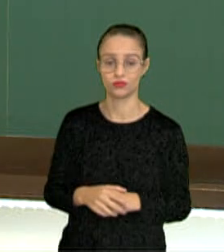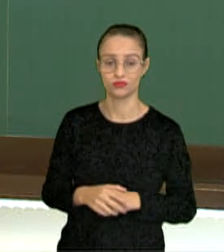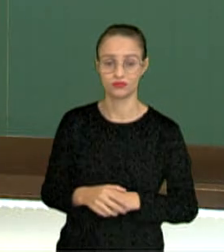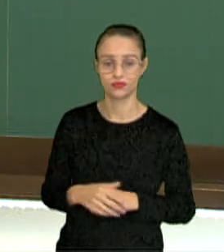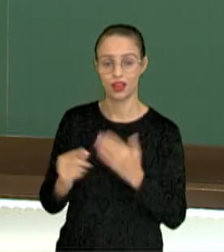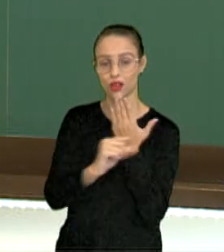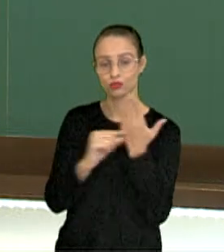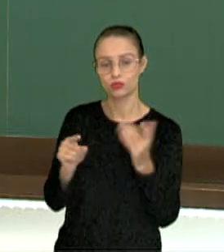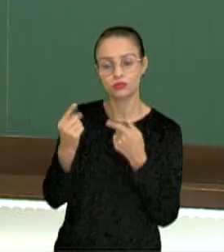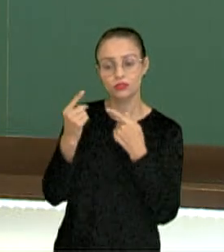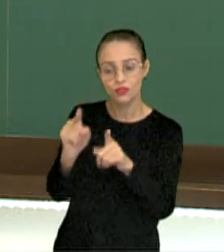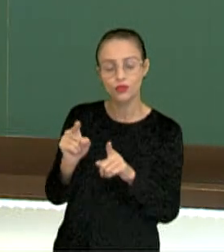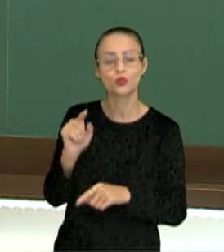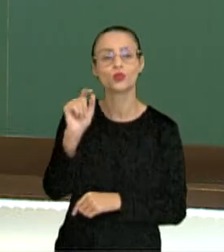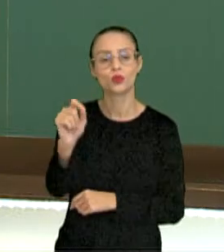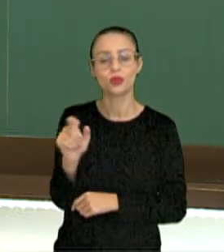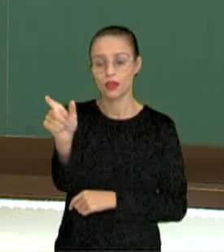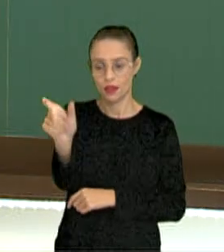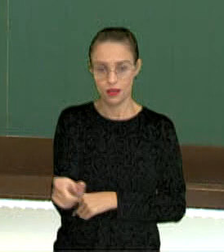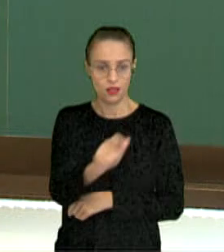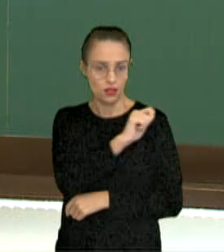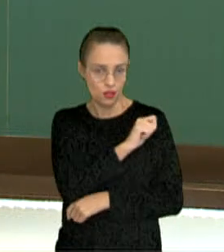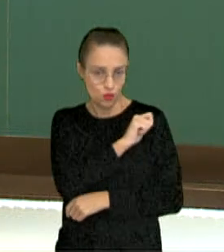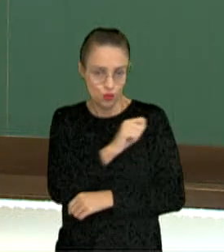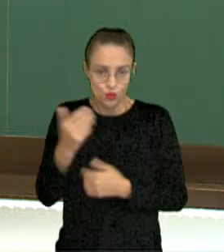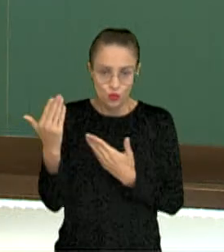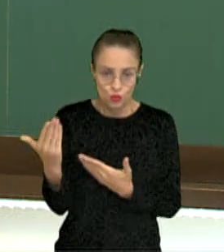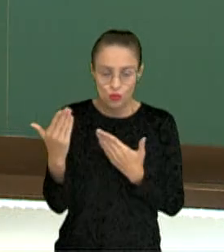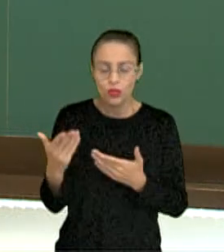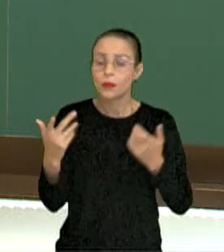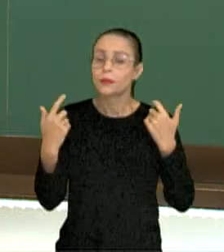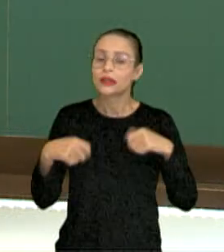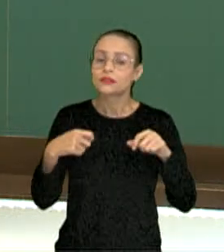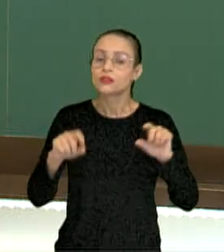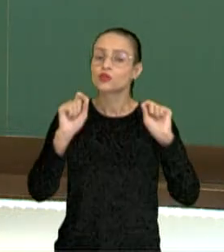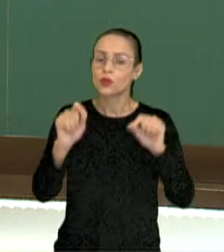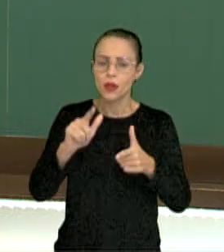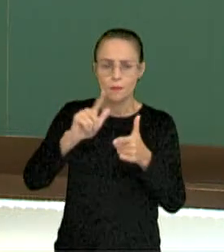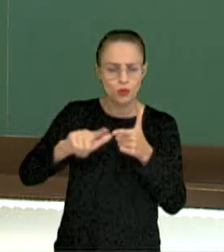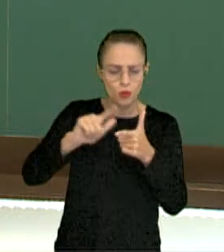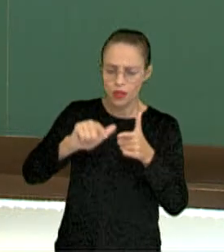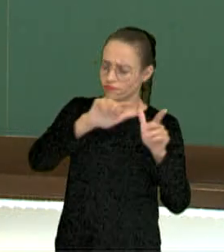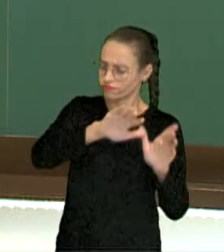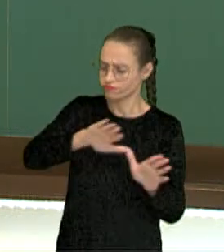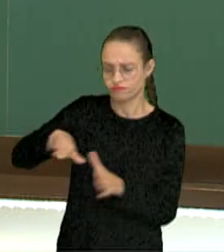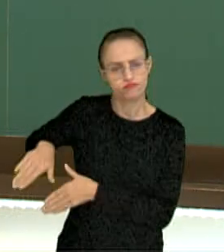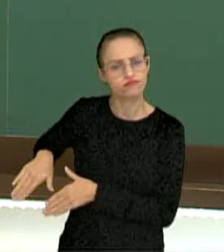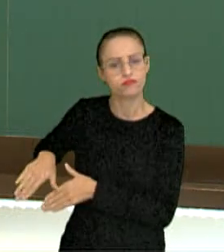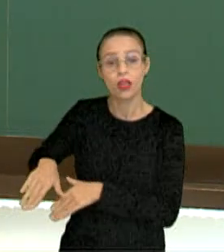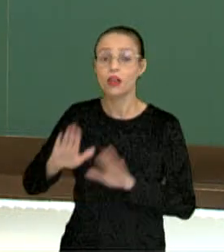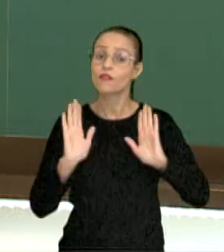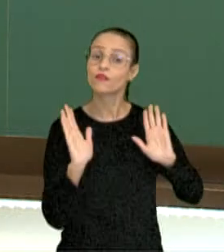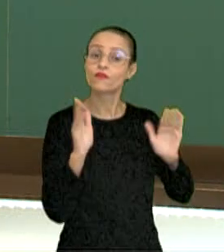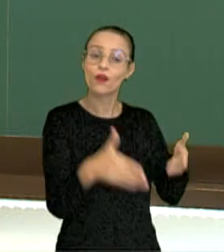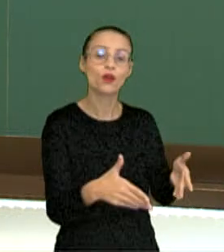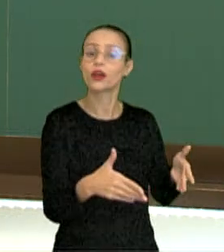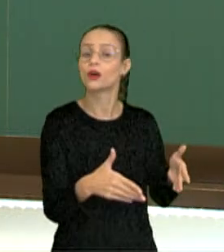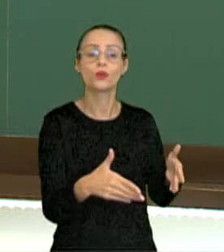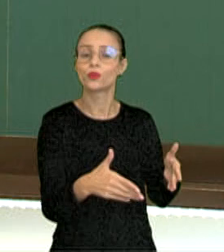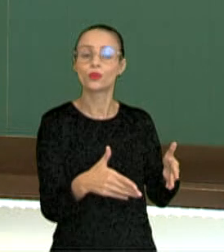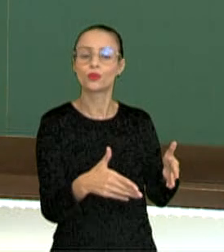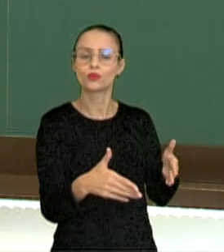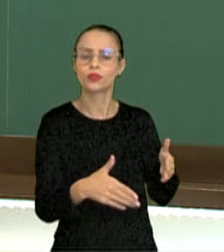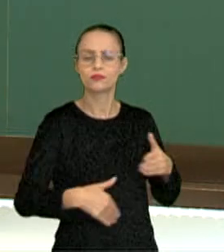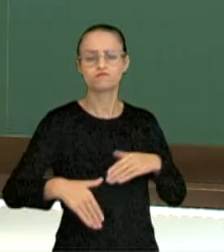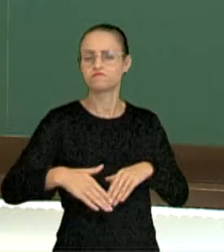autora, em que o aluno, o jovem estudante, deve deixar os problemas de lado e focar nas suas próprias